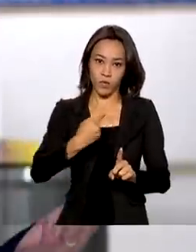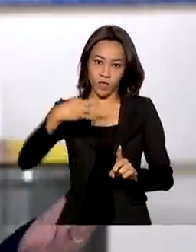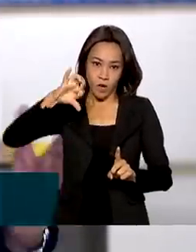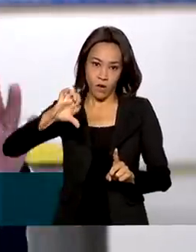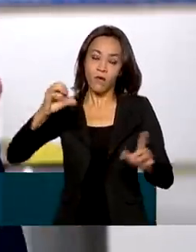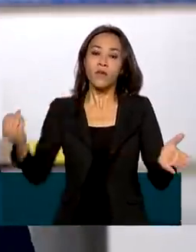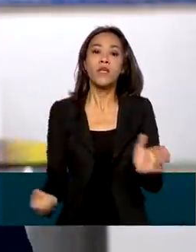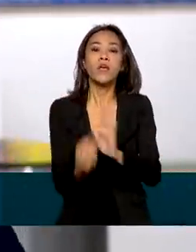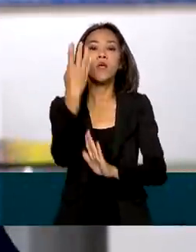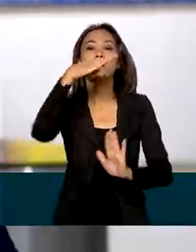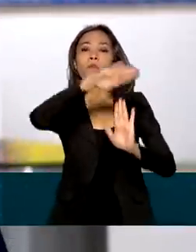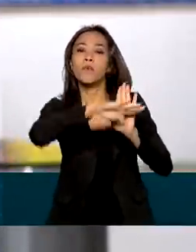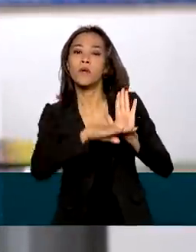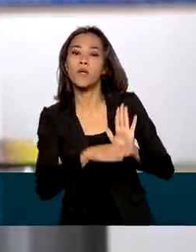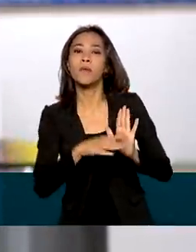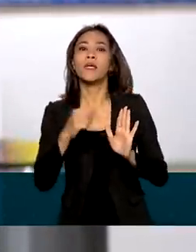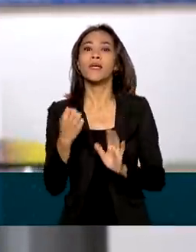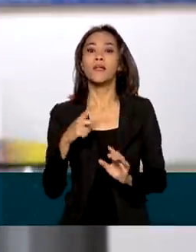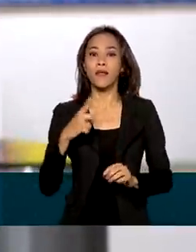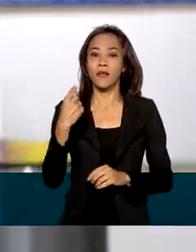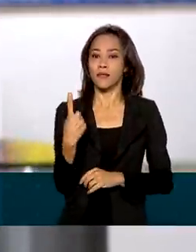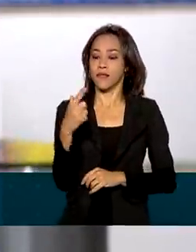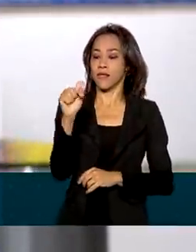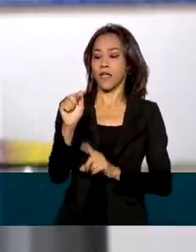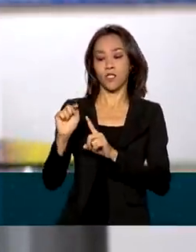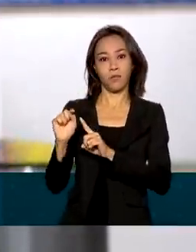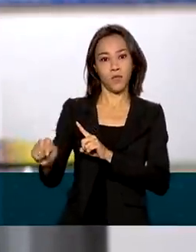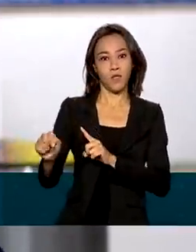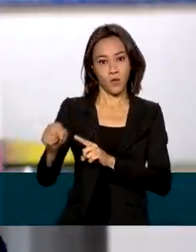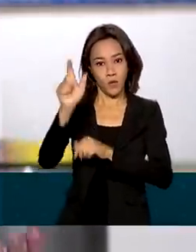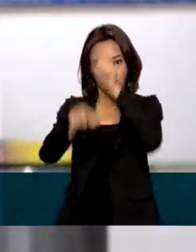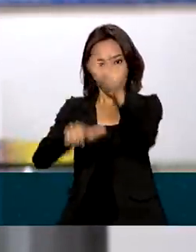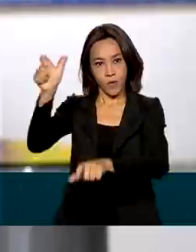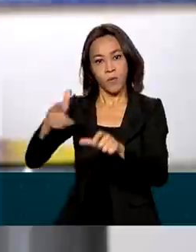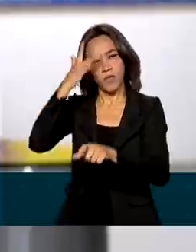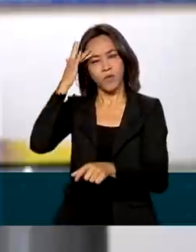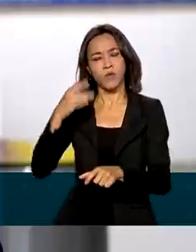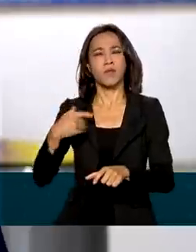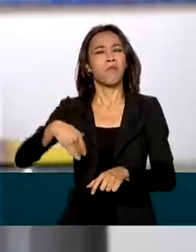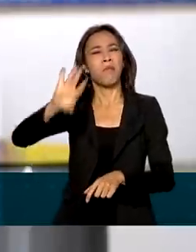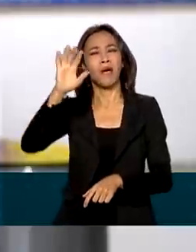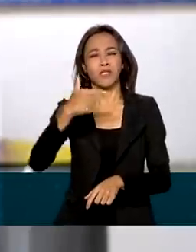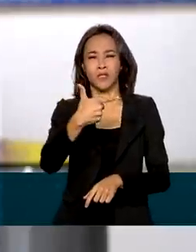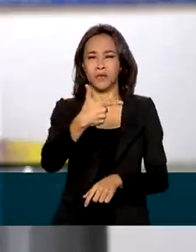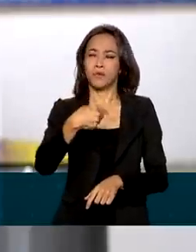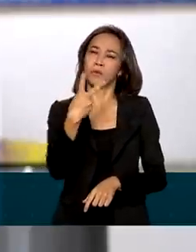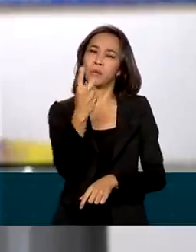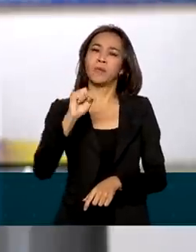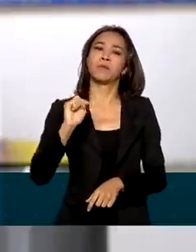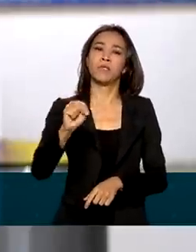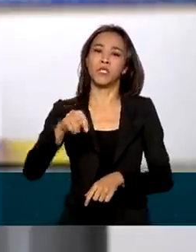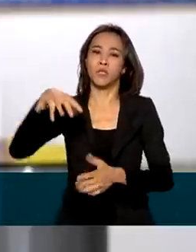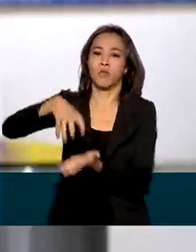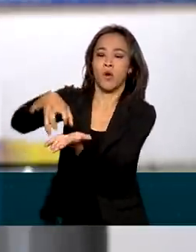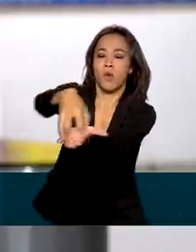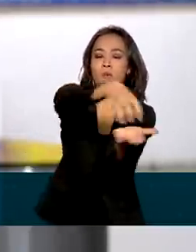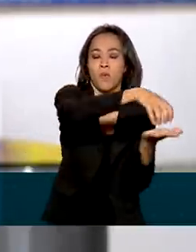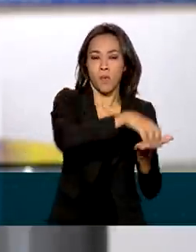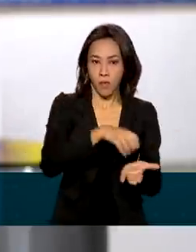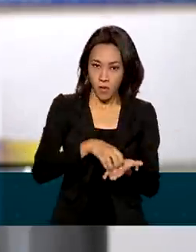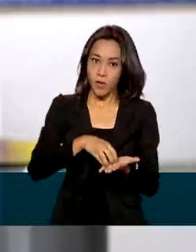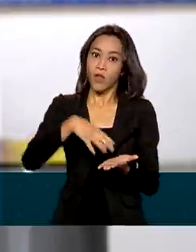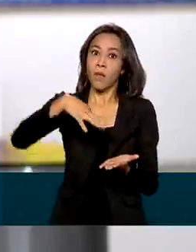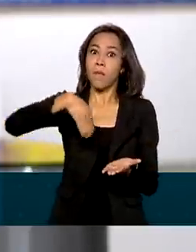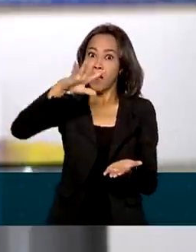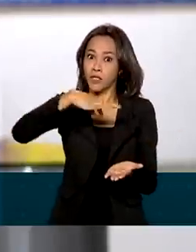que conta com 17 mil voluntários atuando em mais de 2 mil instituições. Atualmente, 900 mil pessoas são atendidas.